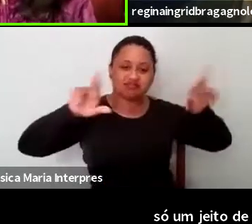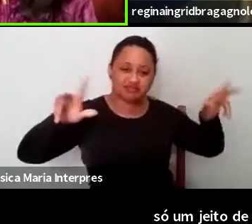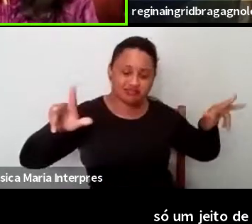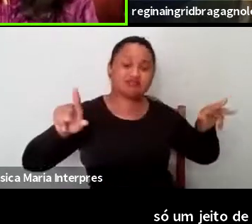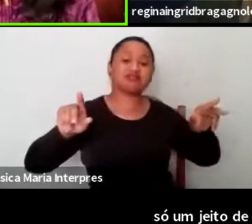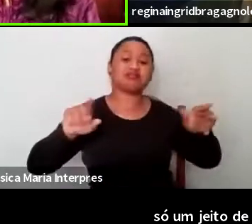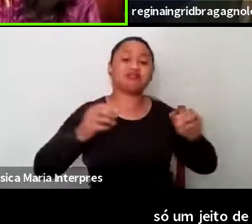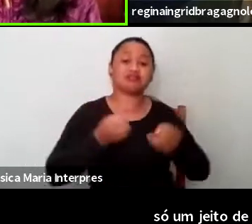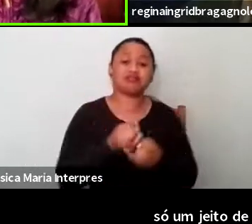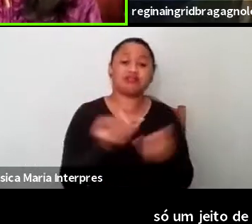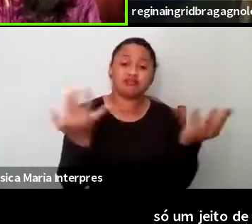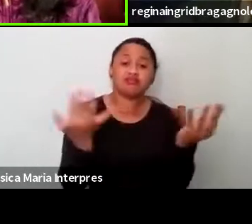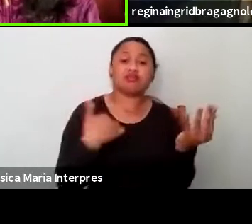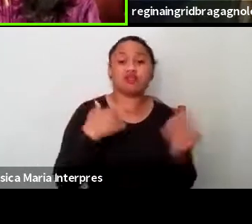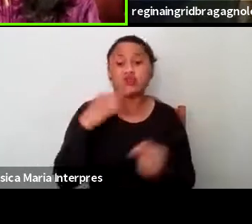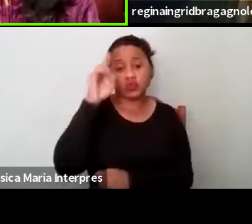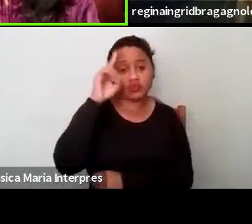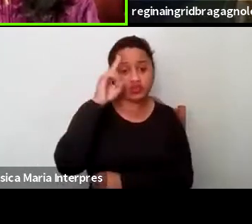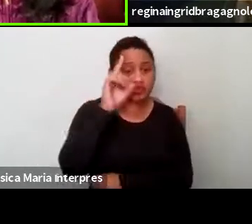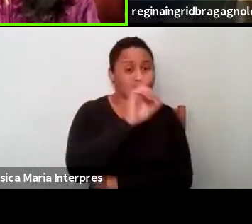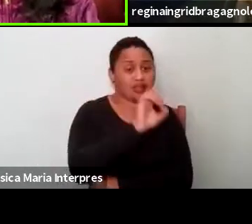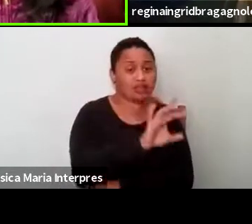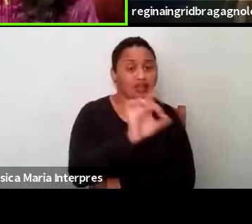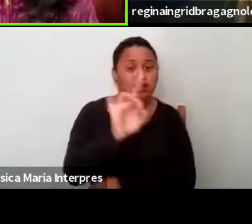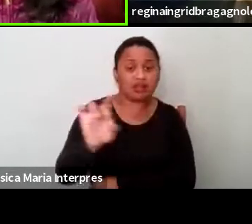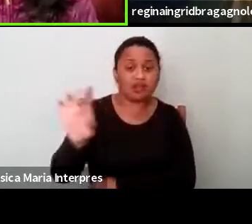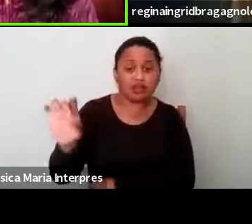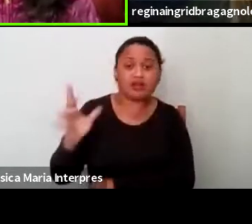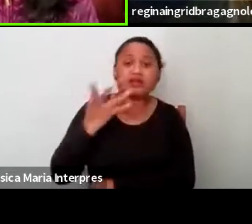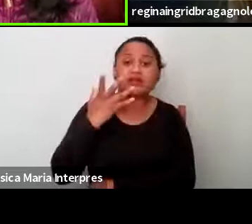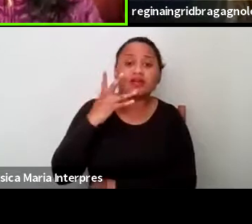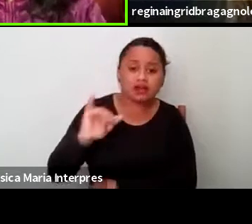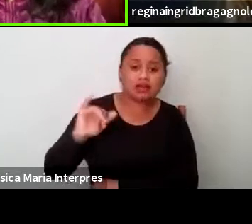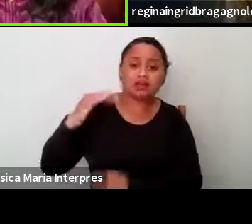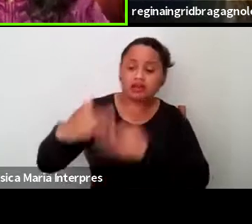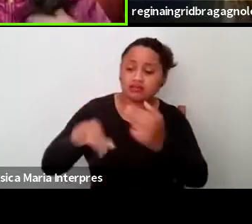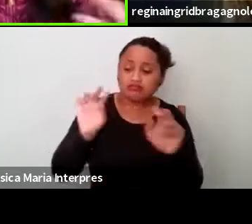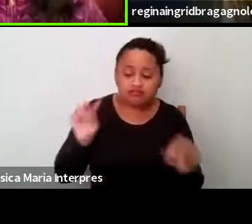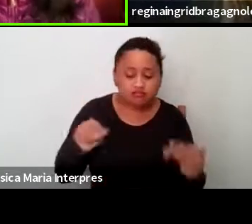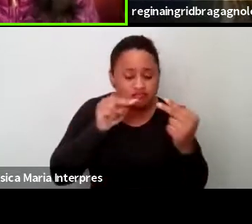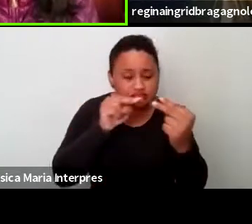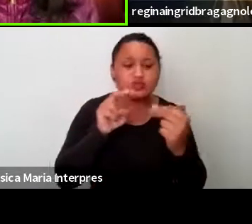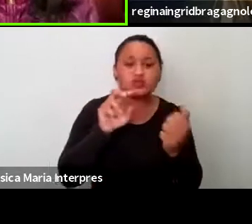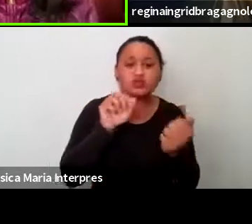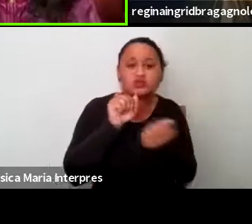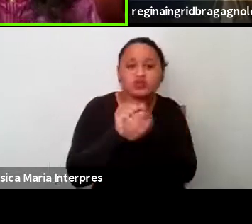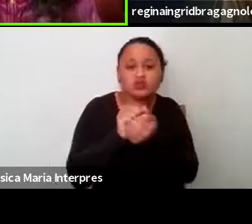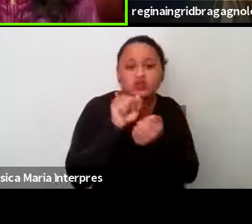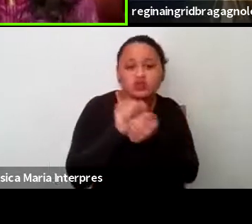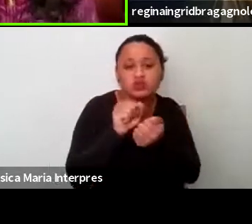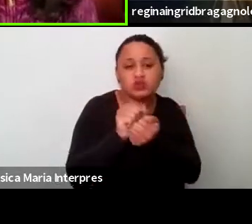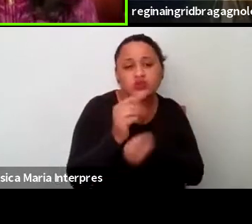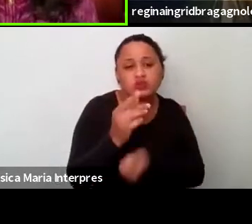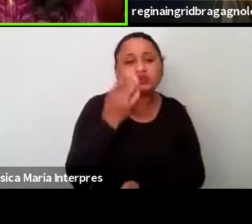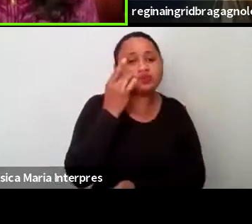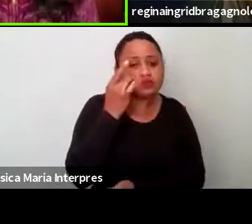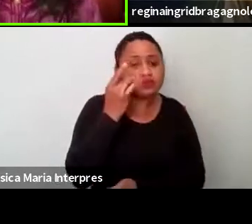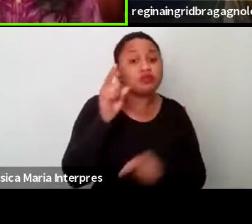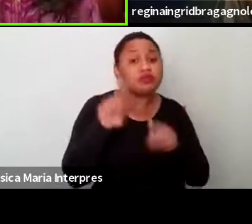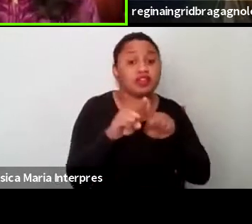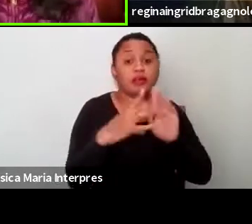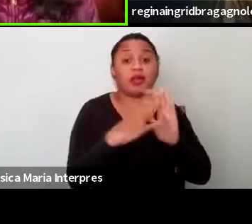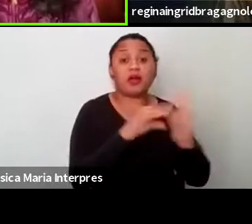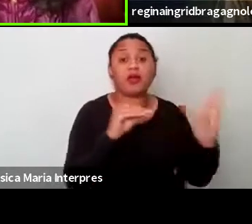dia a dia de cada criança, que é no processo do olhar, do estar juntos, da imitação, inclusive,